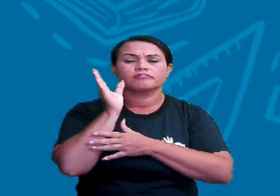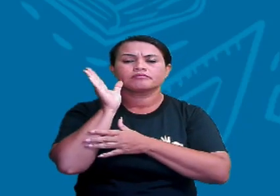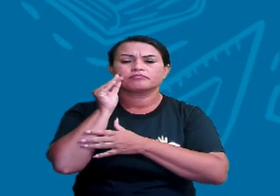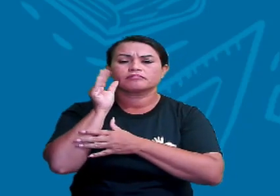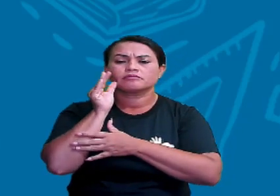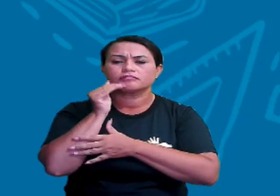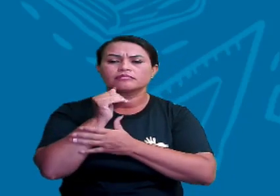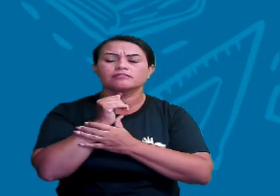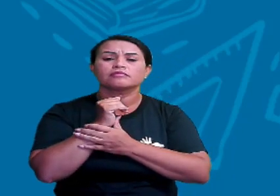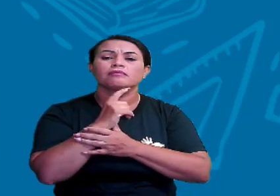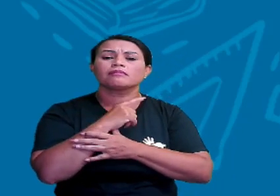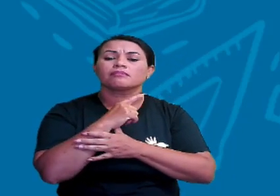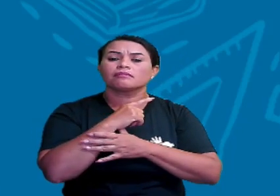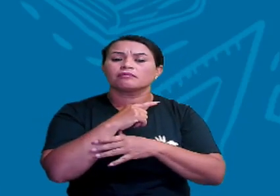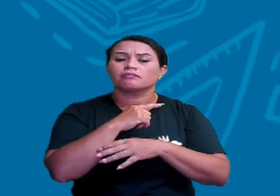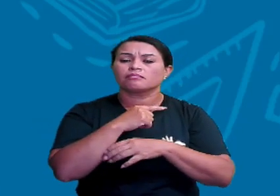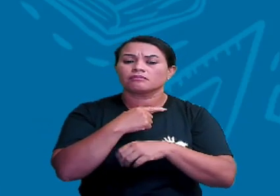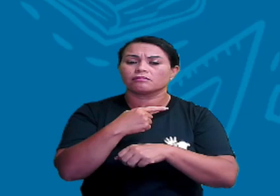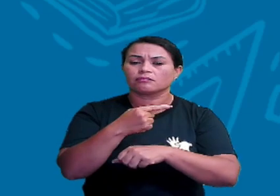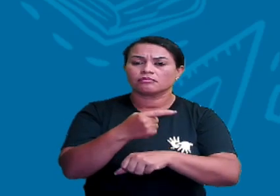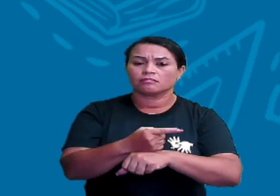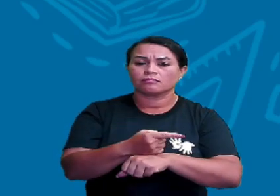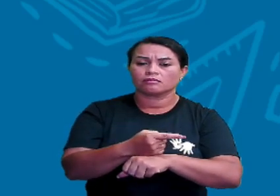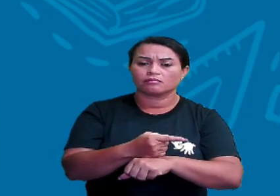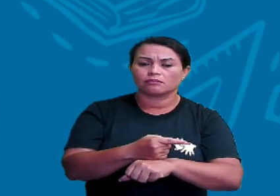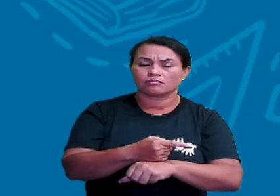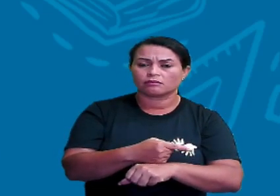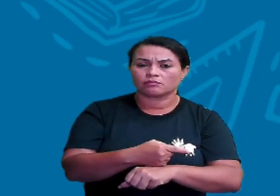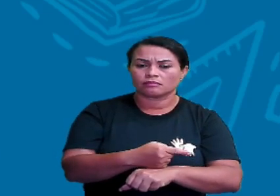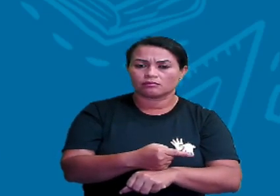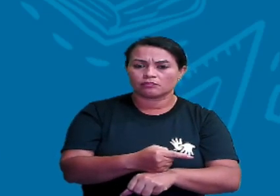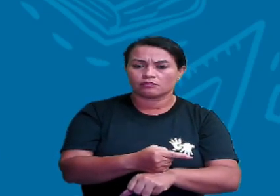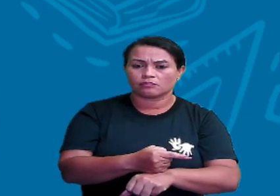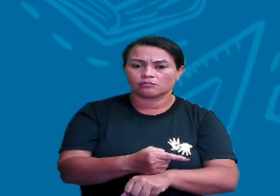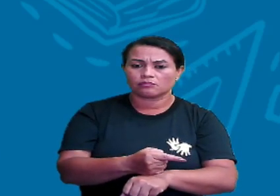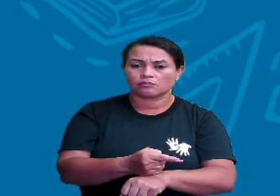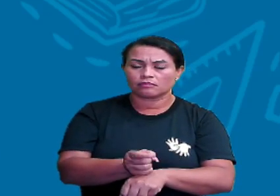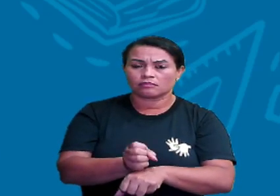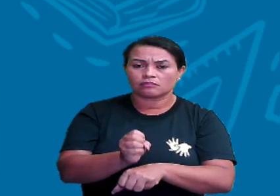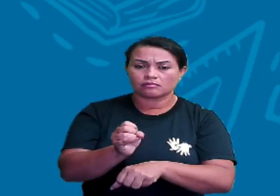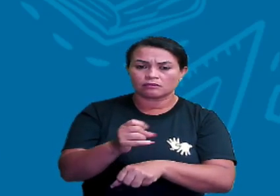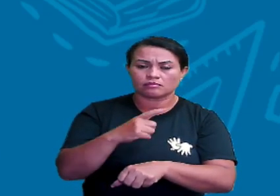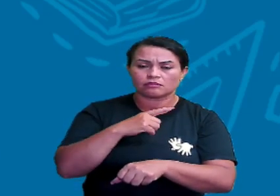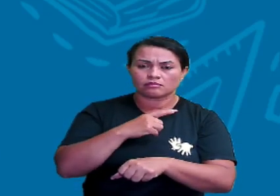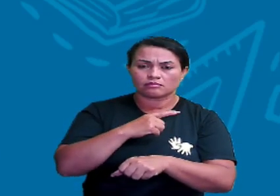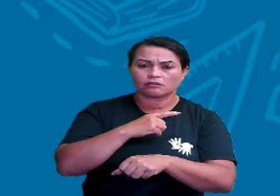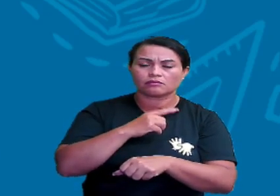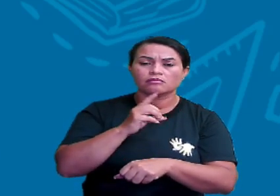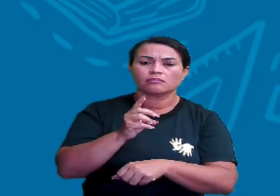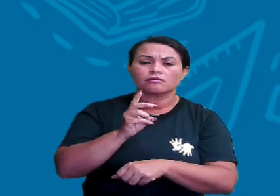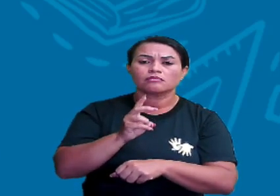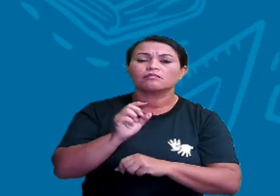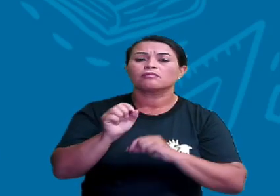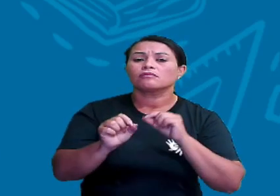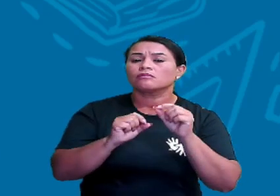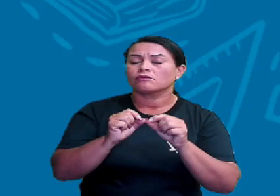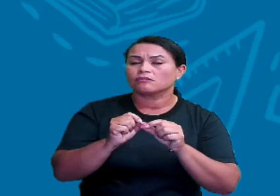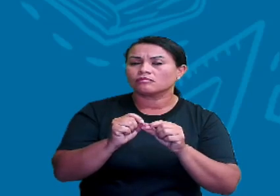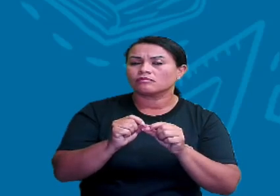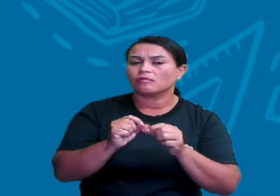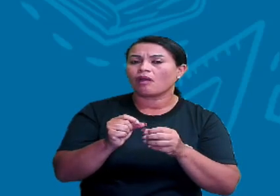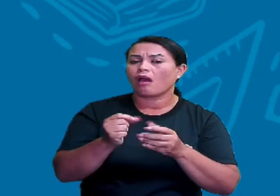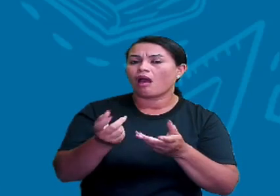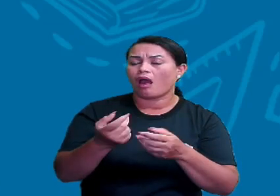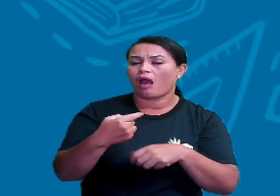Curiosidade. A agulha desnorteia quando há um imã próximo. Então, a bússola, ela não pode ficar